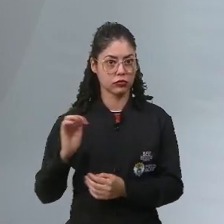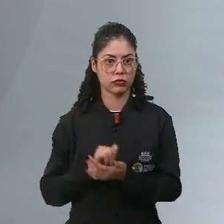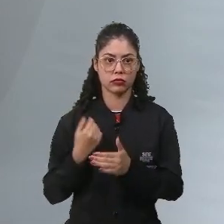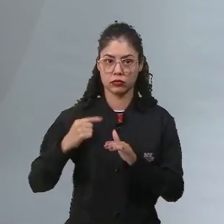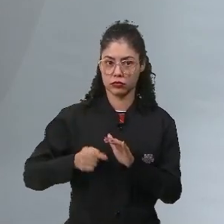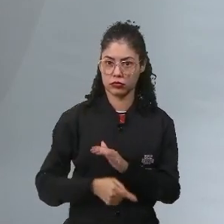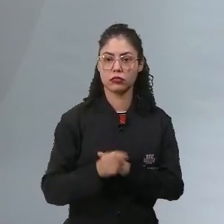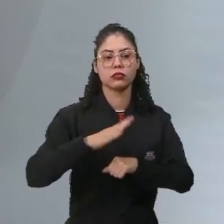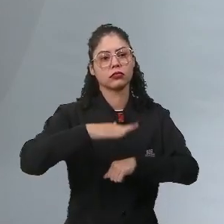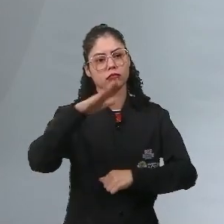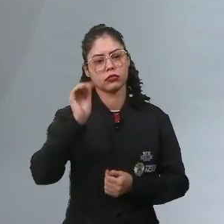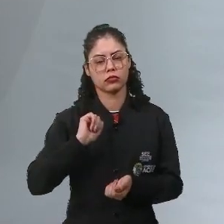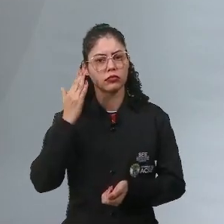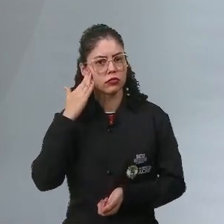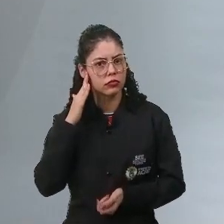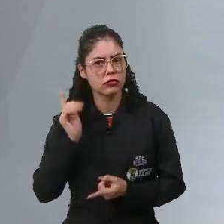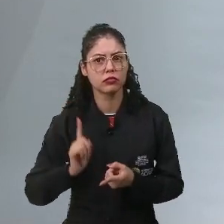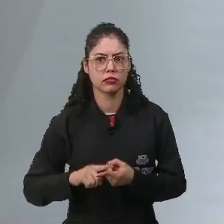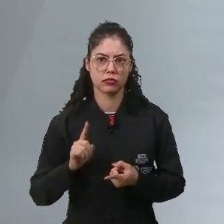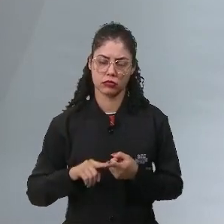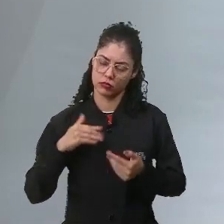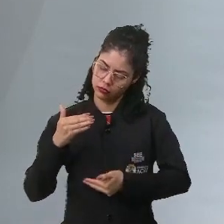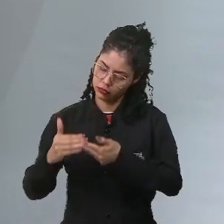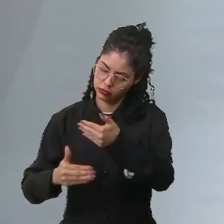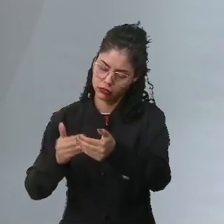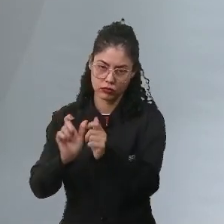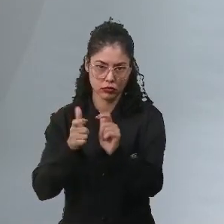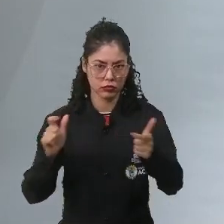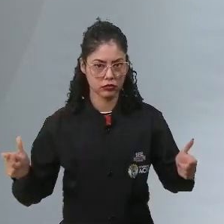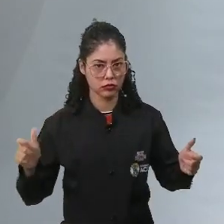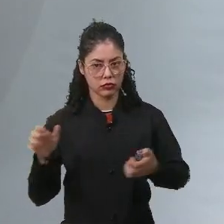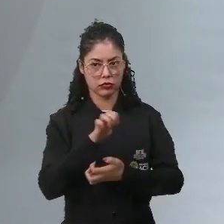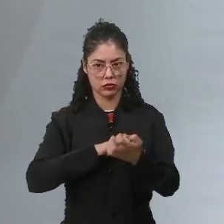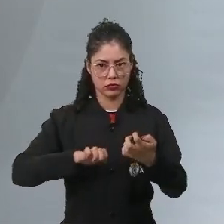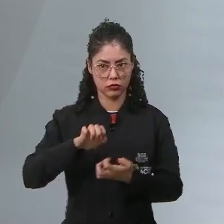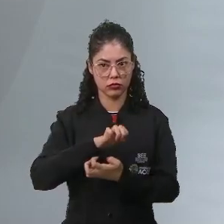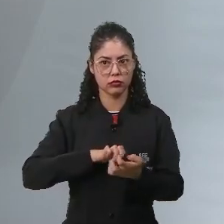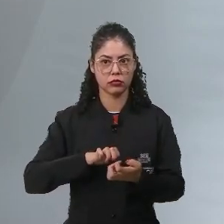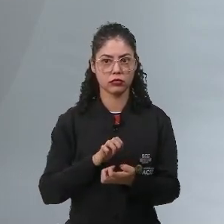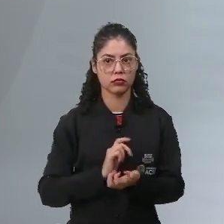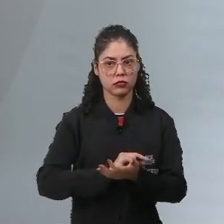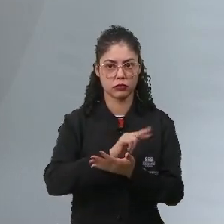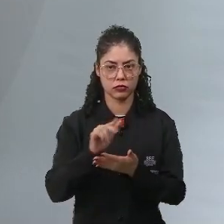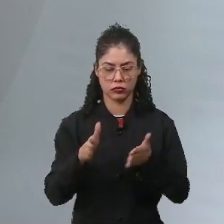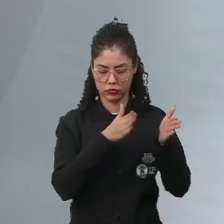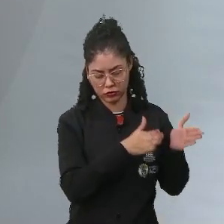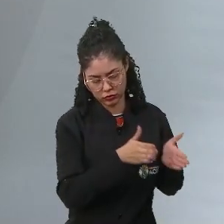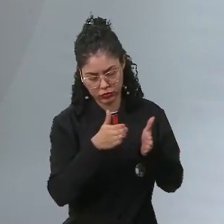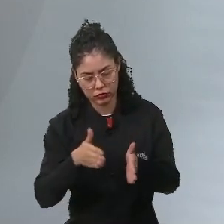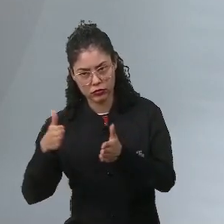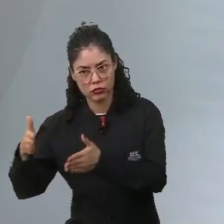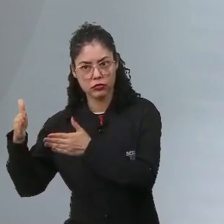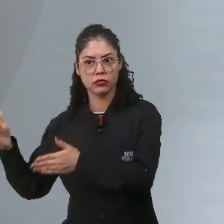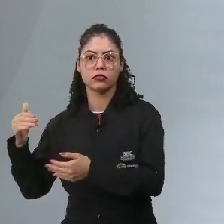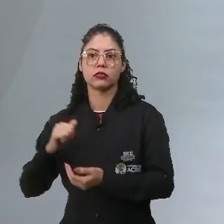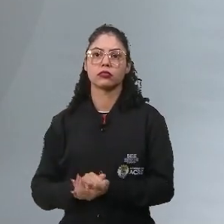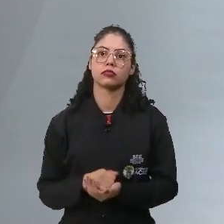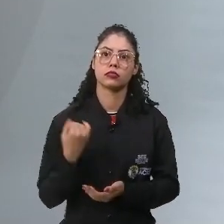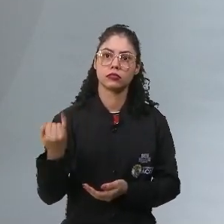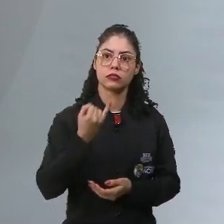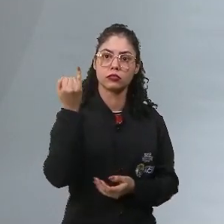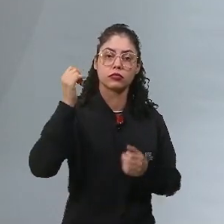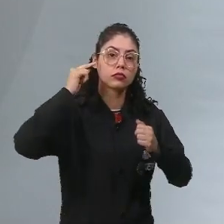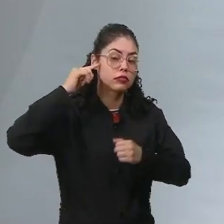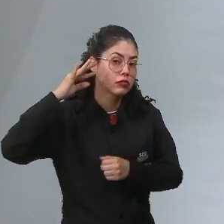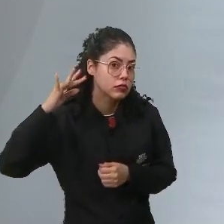aprofundem mais, entendam, porque foi um processo muito grande, um processo revolucionário, tivemos várias fases específicas, então, e principalmente